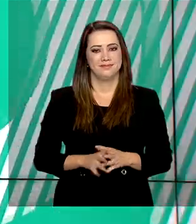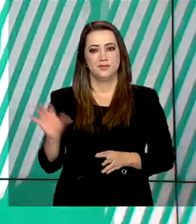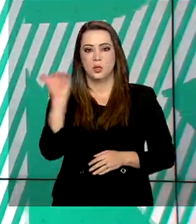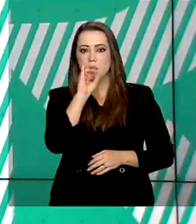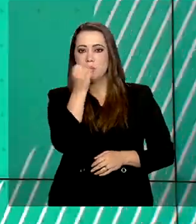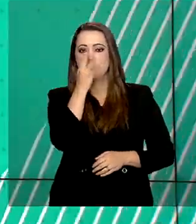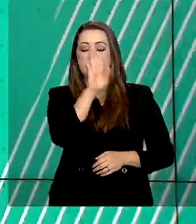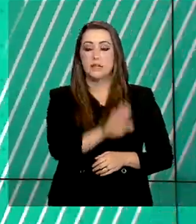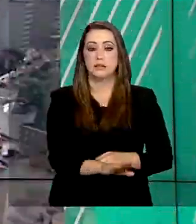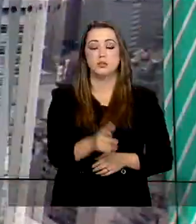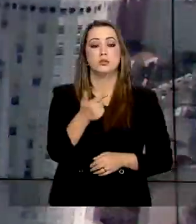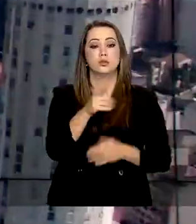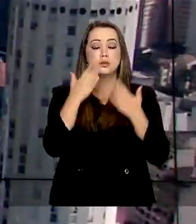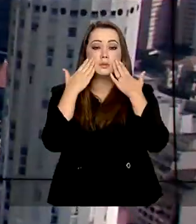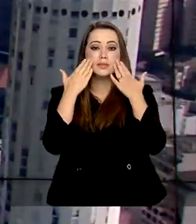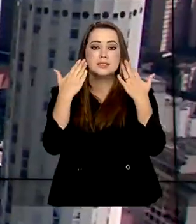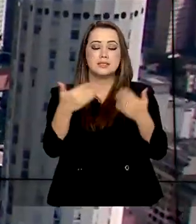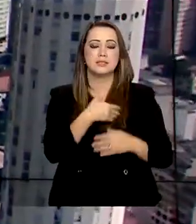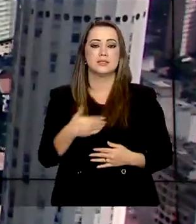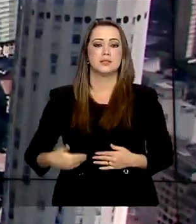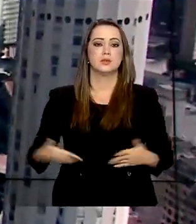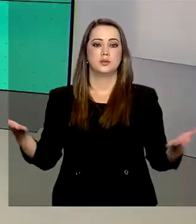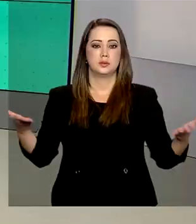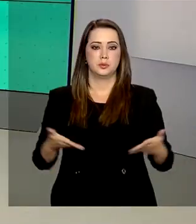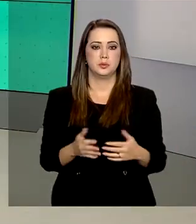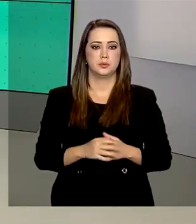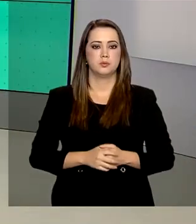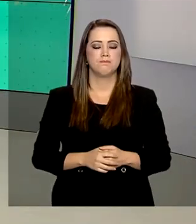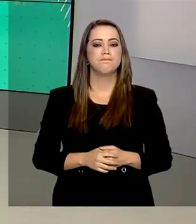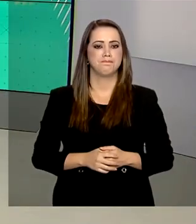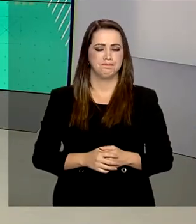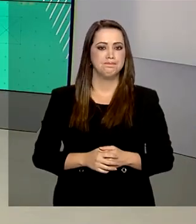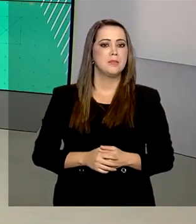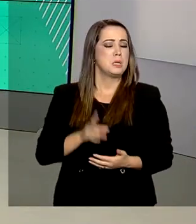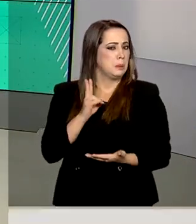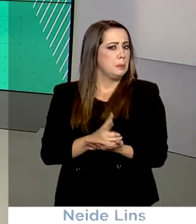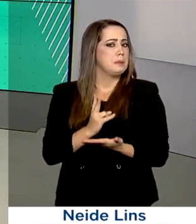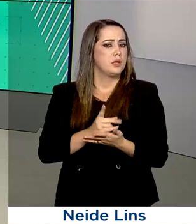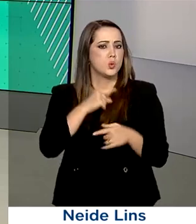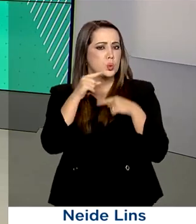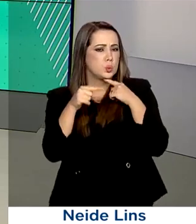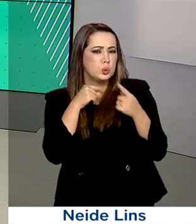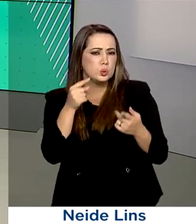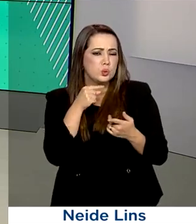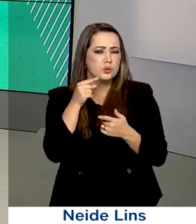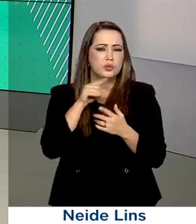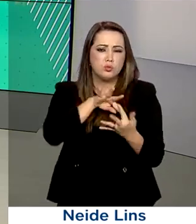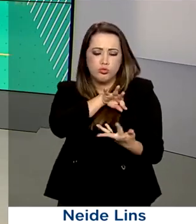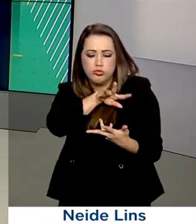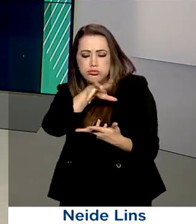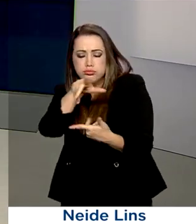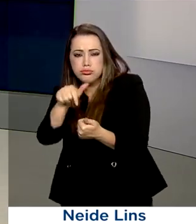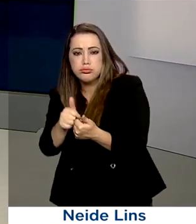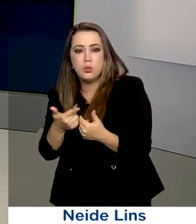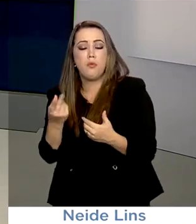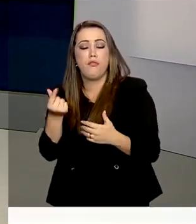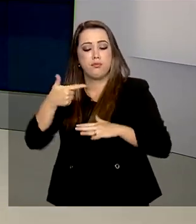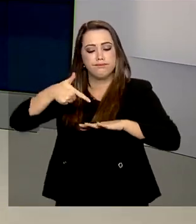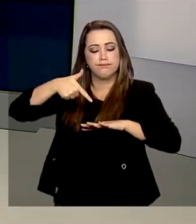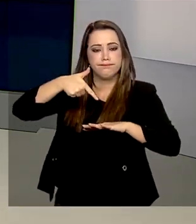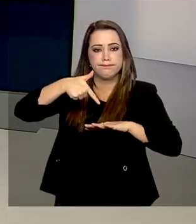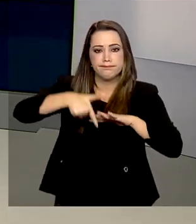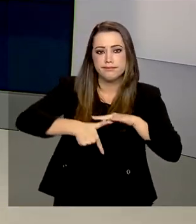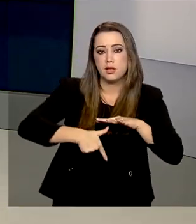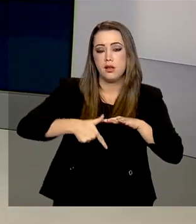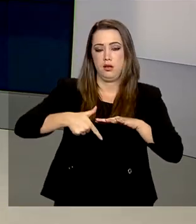Boa tarde, está no ar mais um governo agora. Mesmo com as incertezas no mercado internacional do petróleo e a pandemia